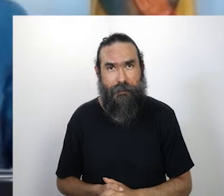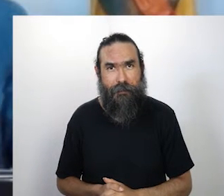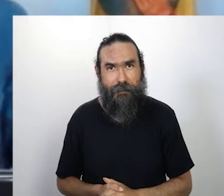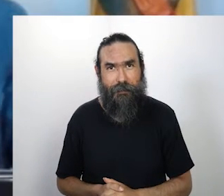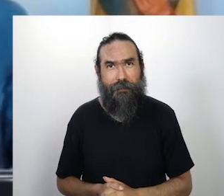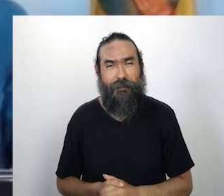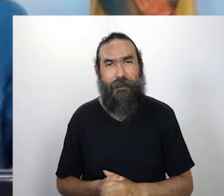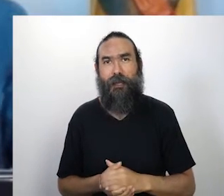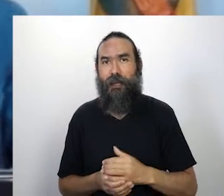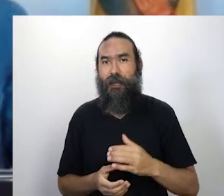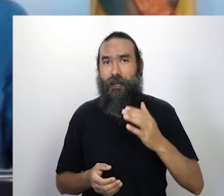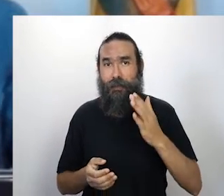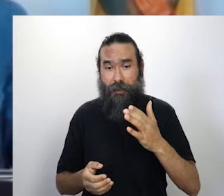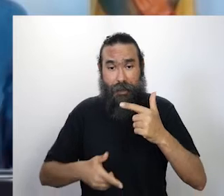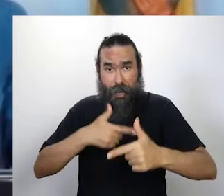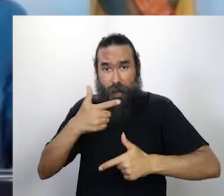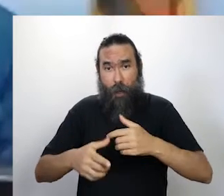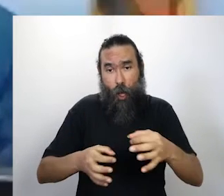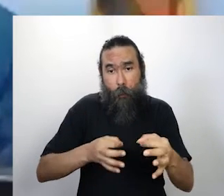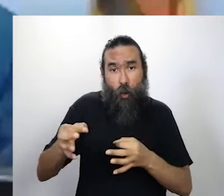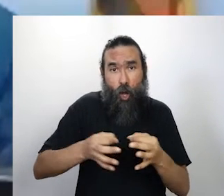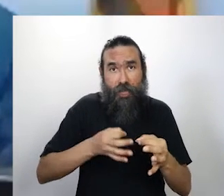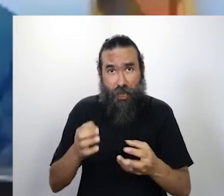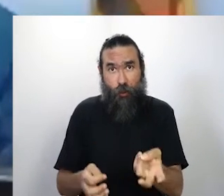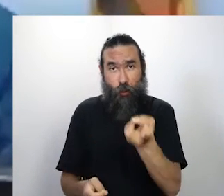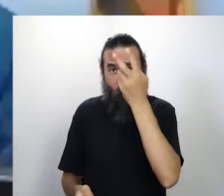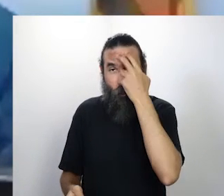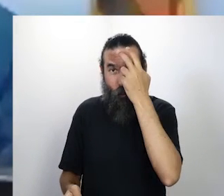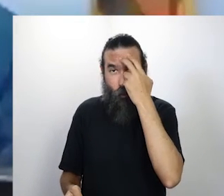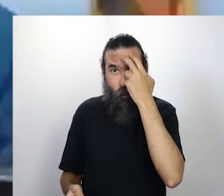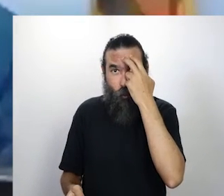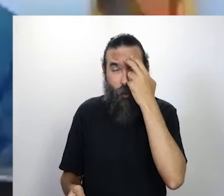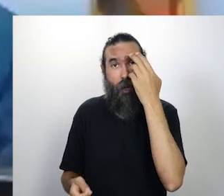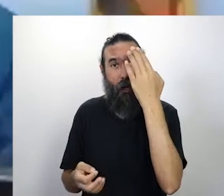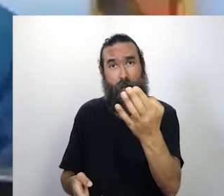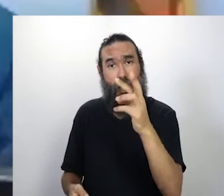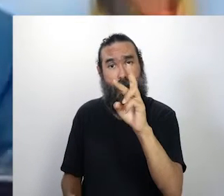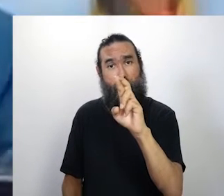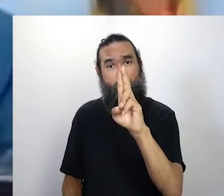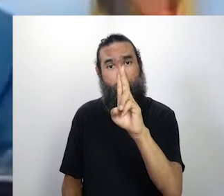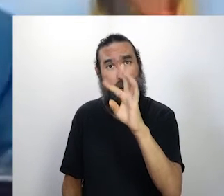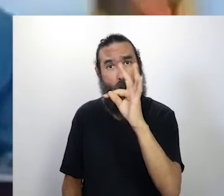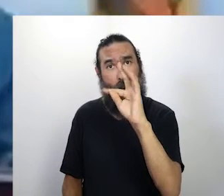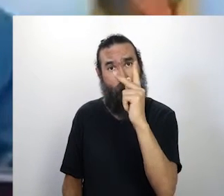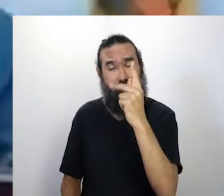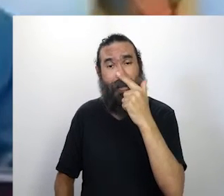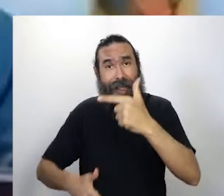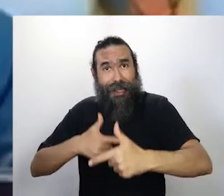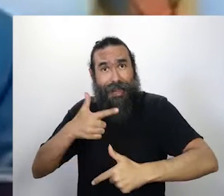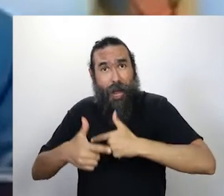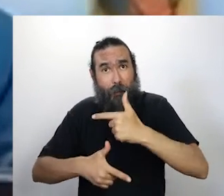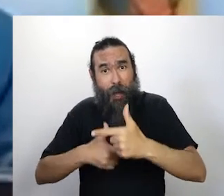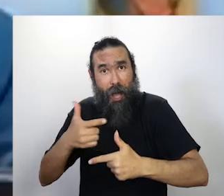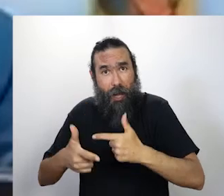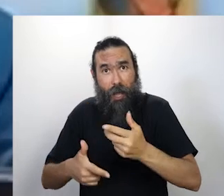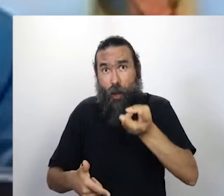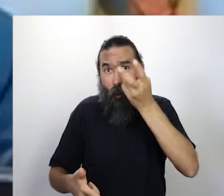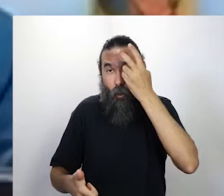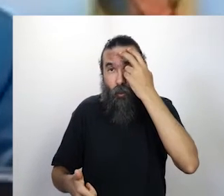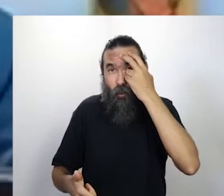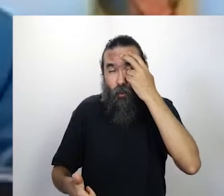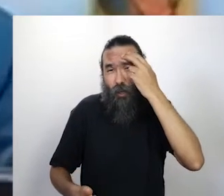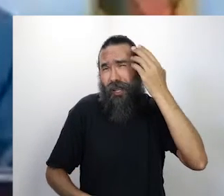gestora de projetos na área de cultura e de economia criativa, Ruti Pajeu, trabalha no campo de produção cultural desde 2008,